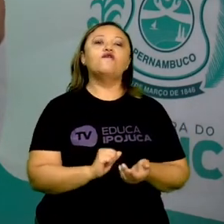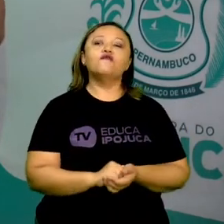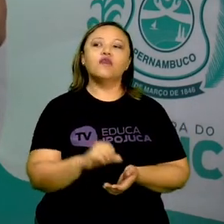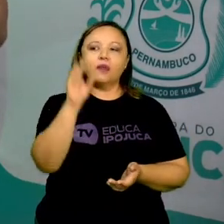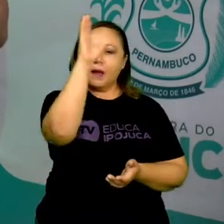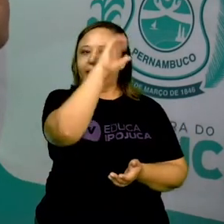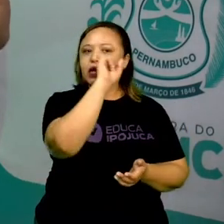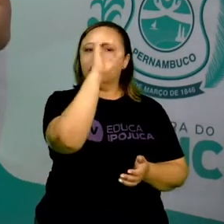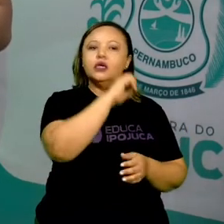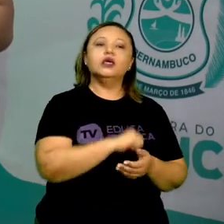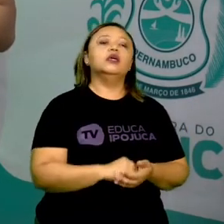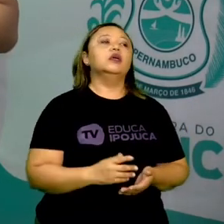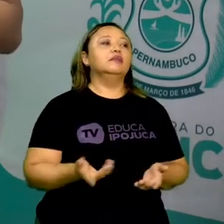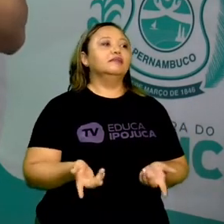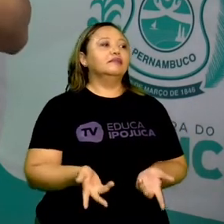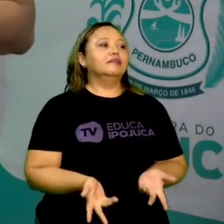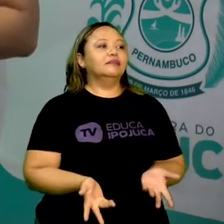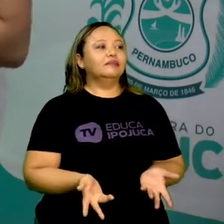aprendizagem.